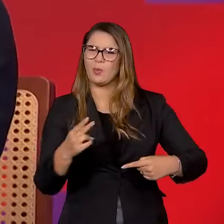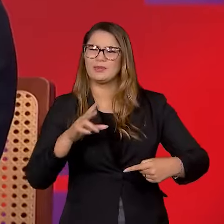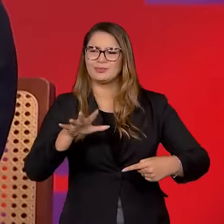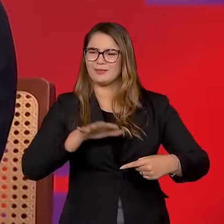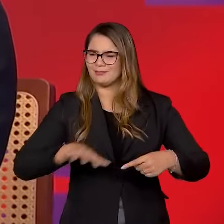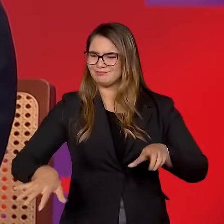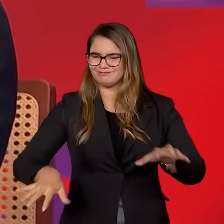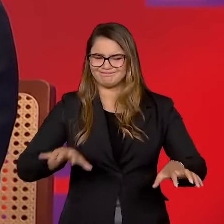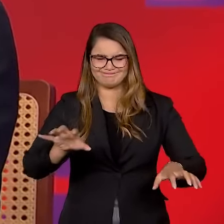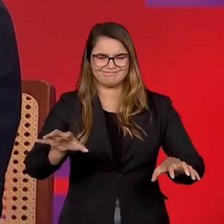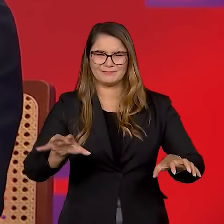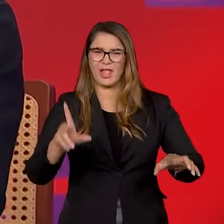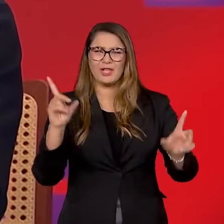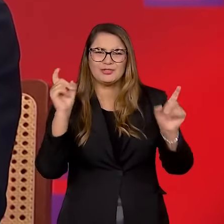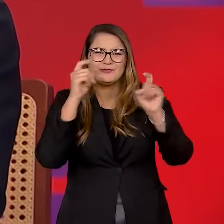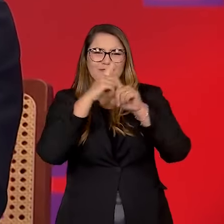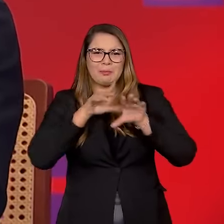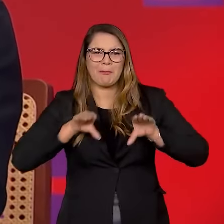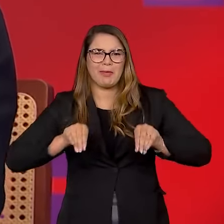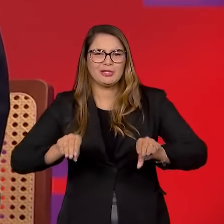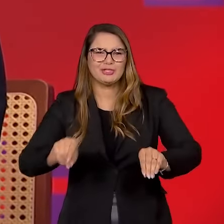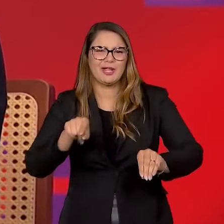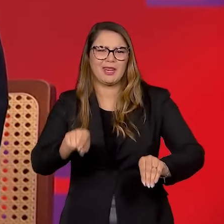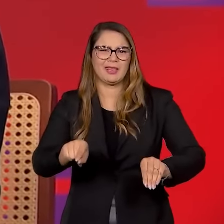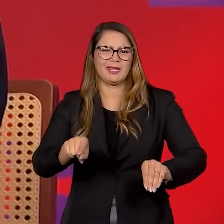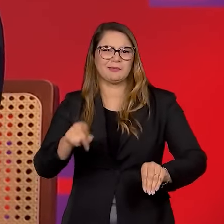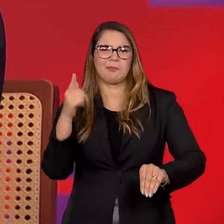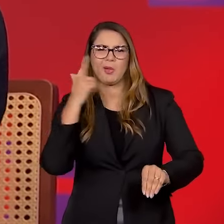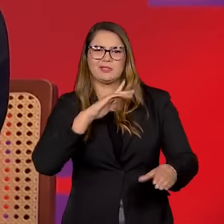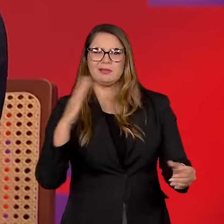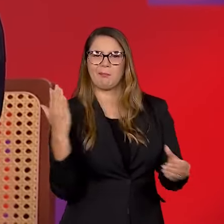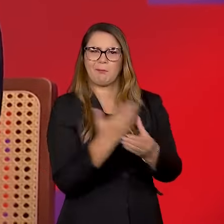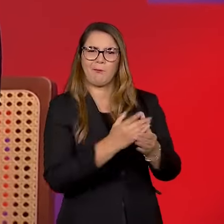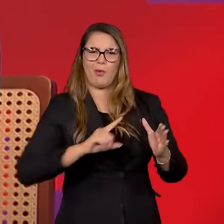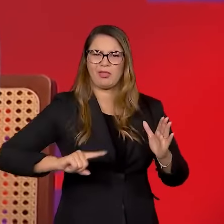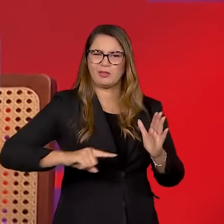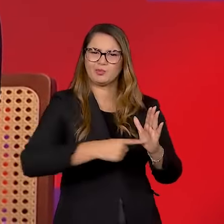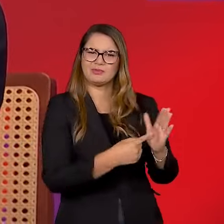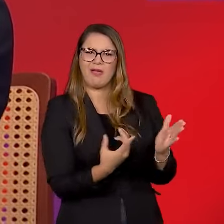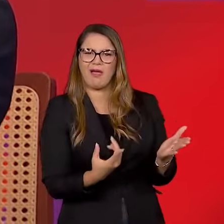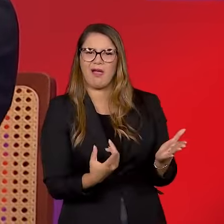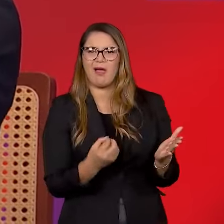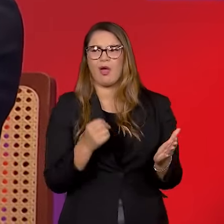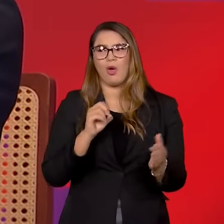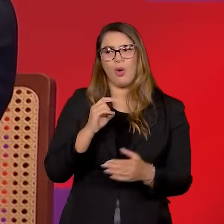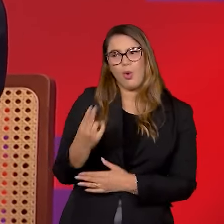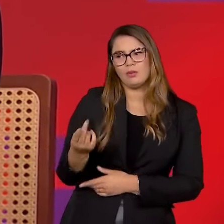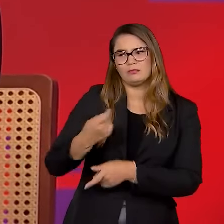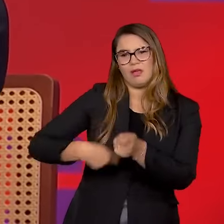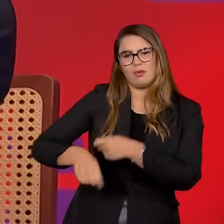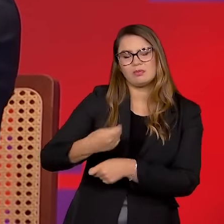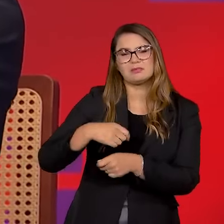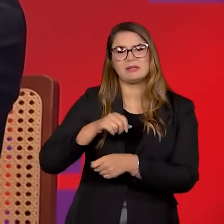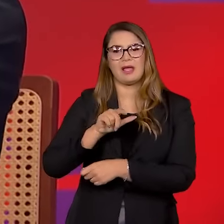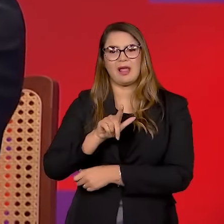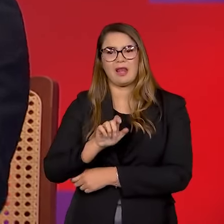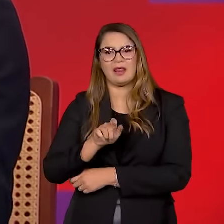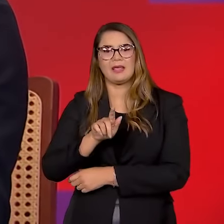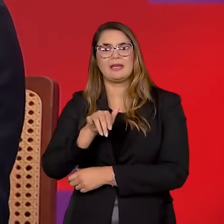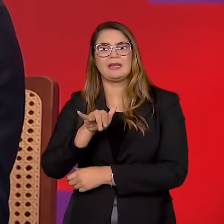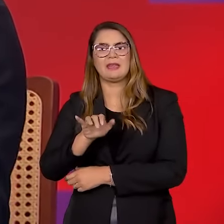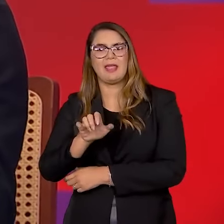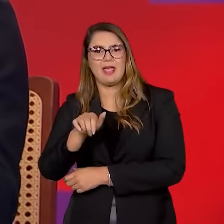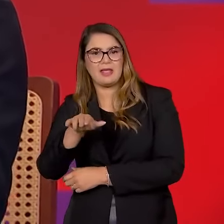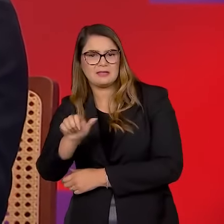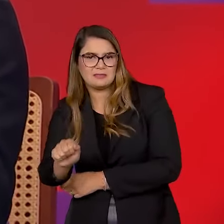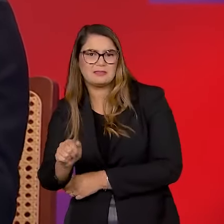sedimentado que é muito difícil mexer? A capacidade de poder fazer as delações, a capacidade ou não de poder negociar as leniências, né? Tudo isso está